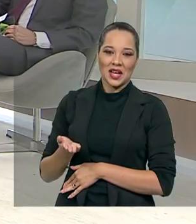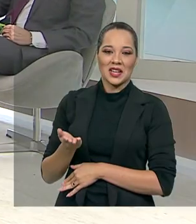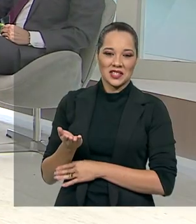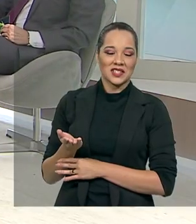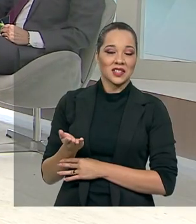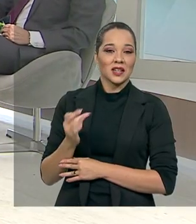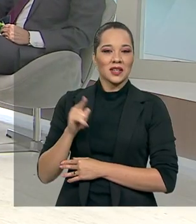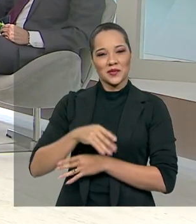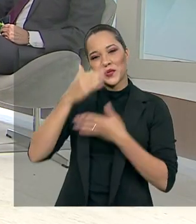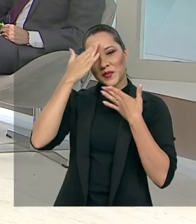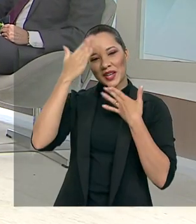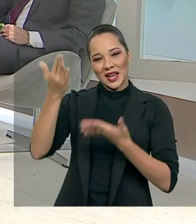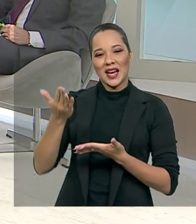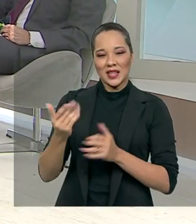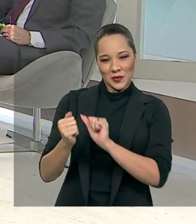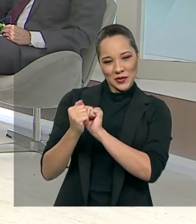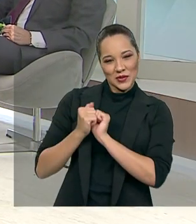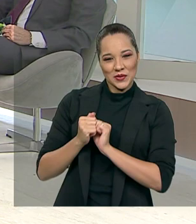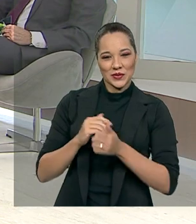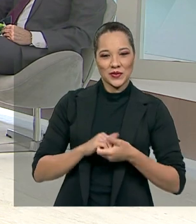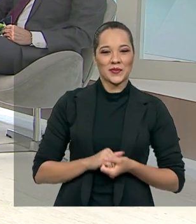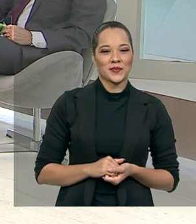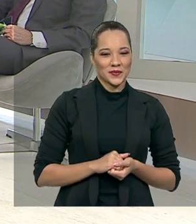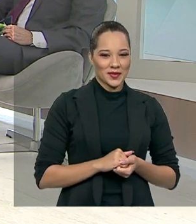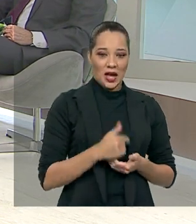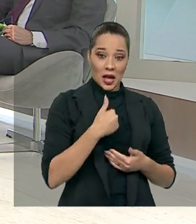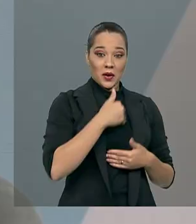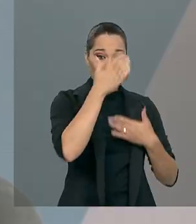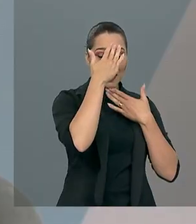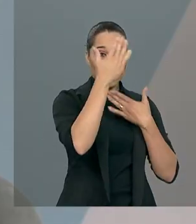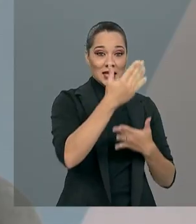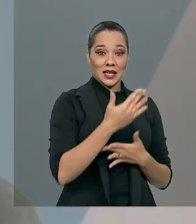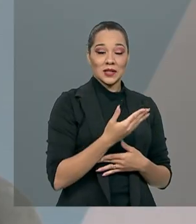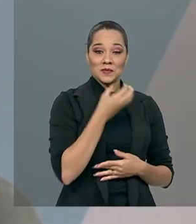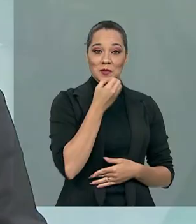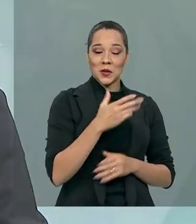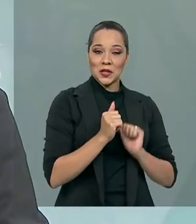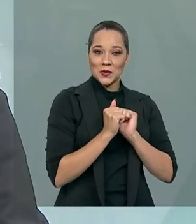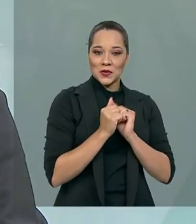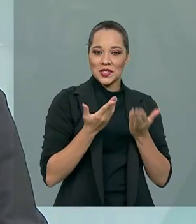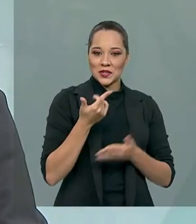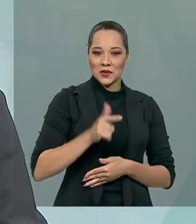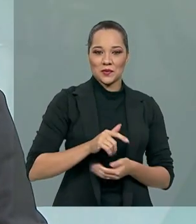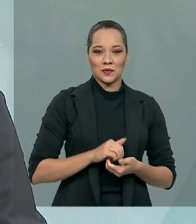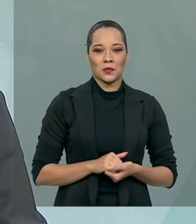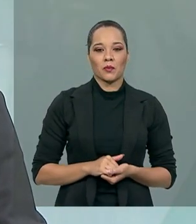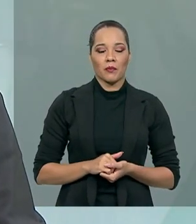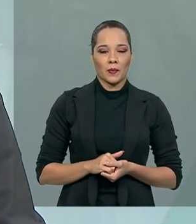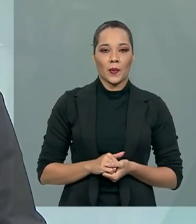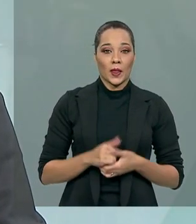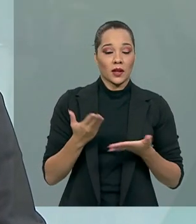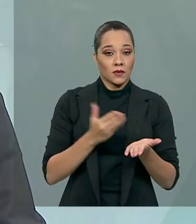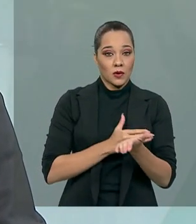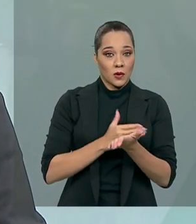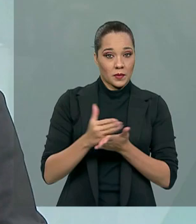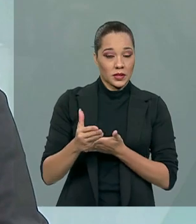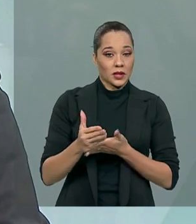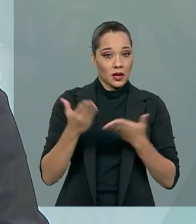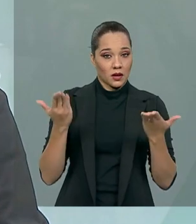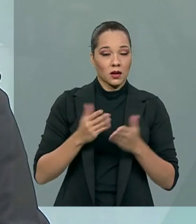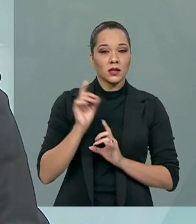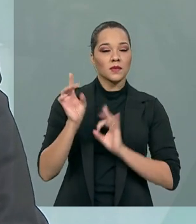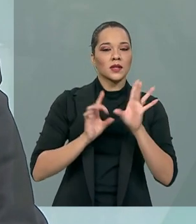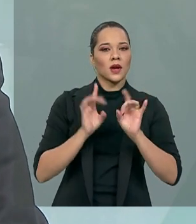Neri. Muito obrigado pela presença de novo conosco. Muito obrigada, é um prazer estar aqui mais uma vez. Eu vou começar aqui o nosso Brasil em Pauta Especial,